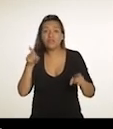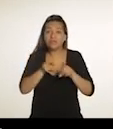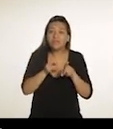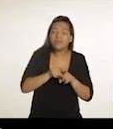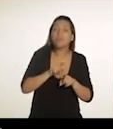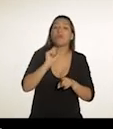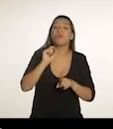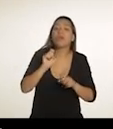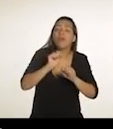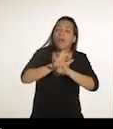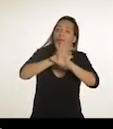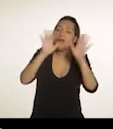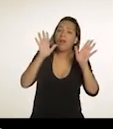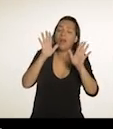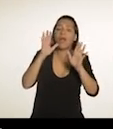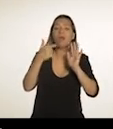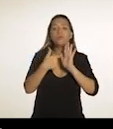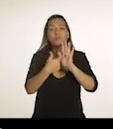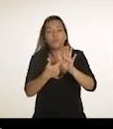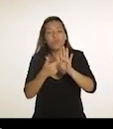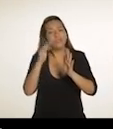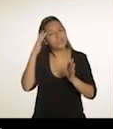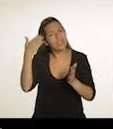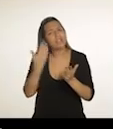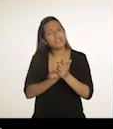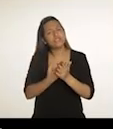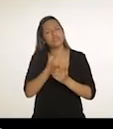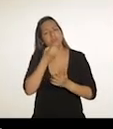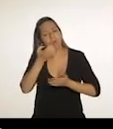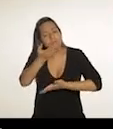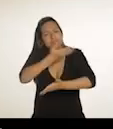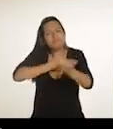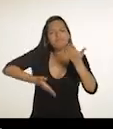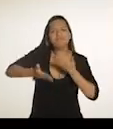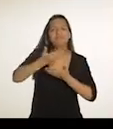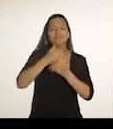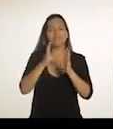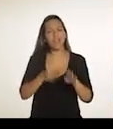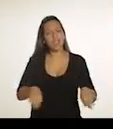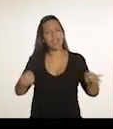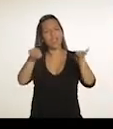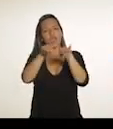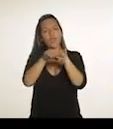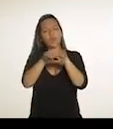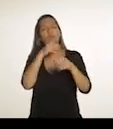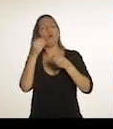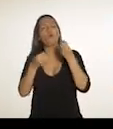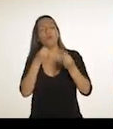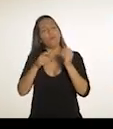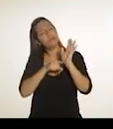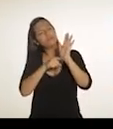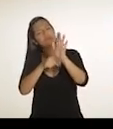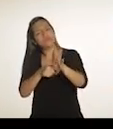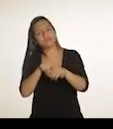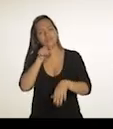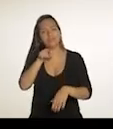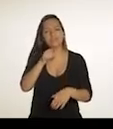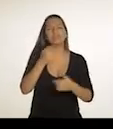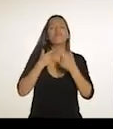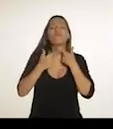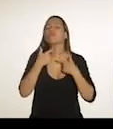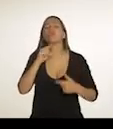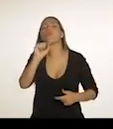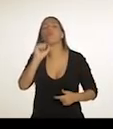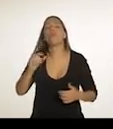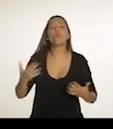também passa essa mensagem nova, entendeu? É um tratamento bom, um tratamento igual. O que você quer? O eu posso ajudar, você